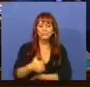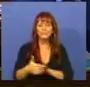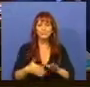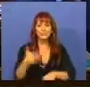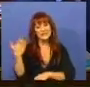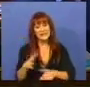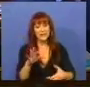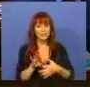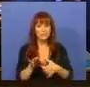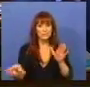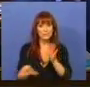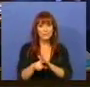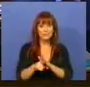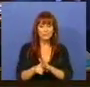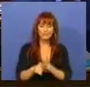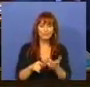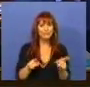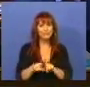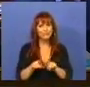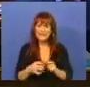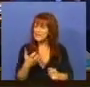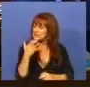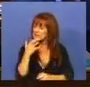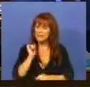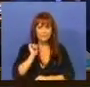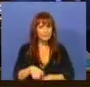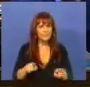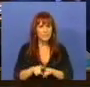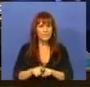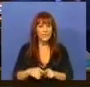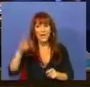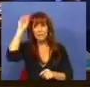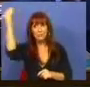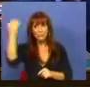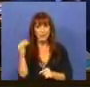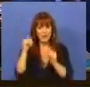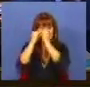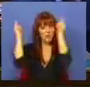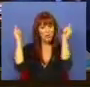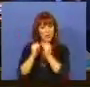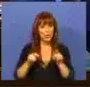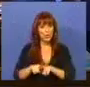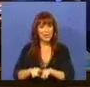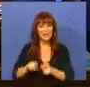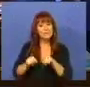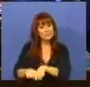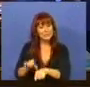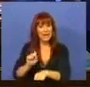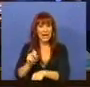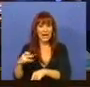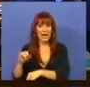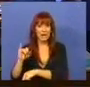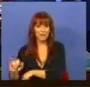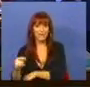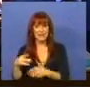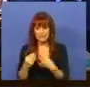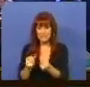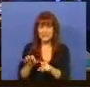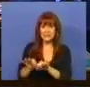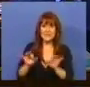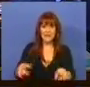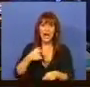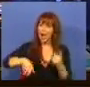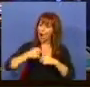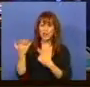jurídico pautado rigorosamente pelas recomendações internacionais do Gafim nesta matéria. E somos nesse